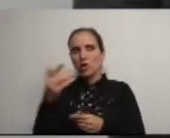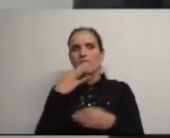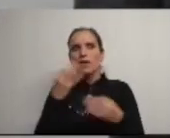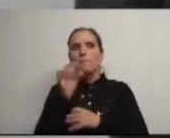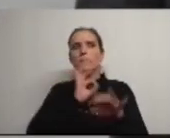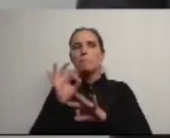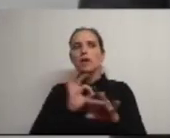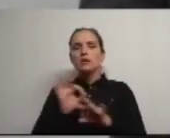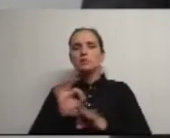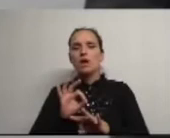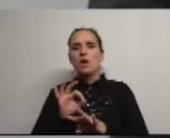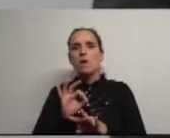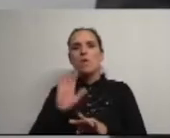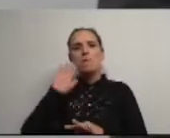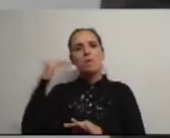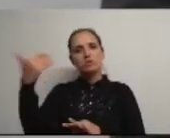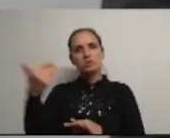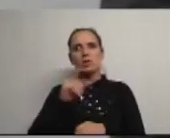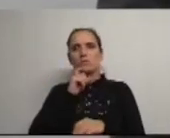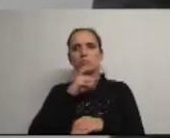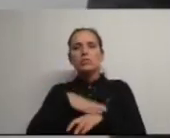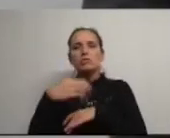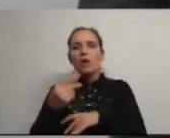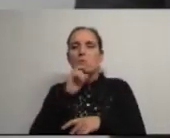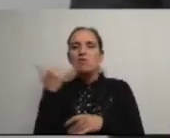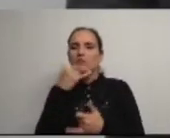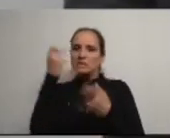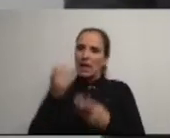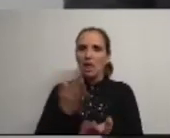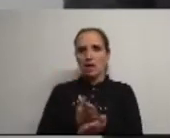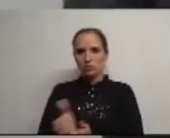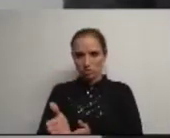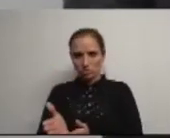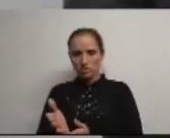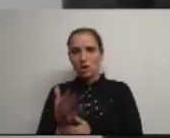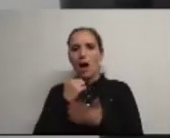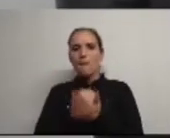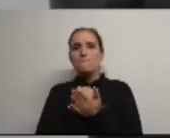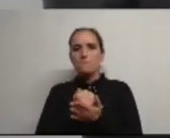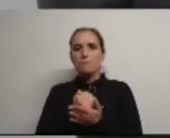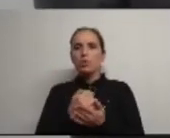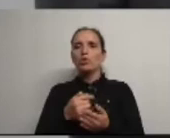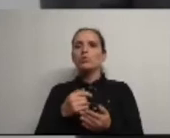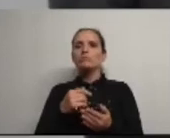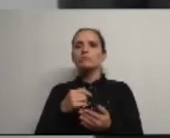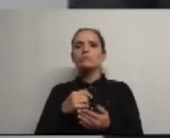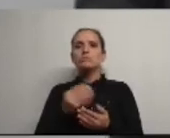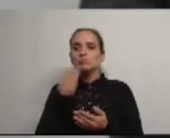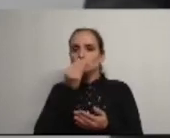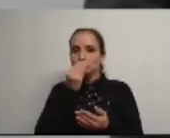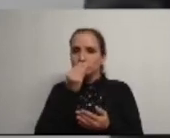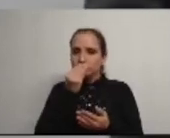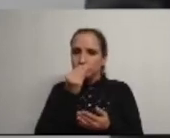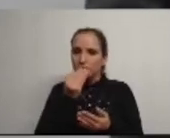preparação para que mais tarde possam vir a ser felizes. O apoio efetivo no fornecimento alargado de refeições